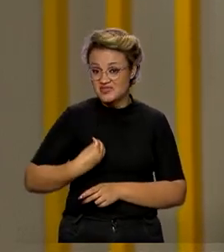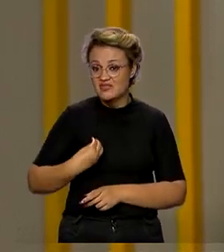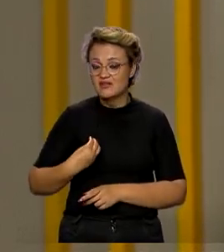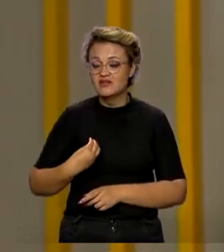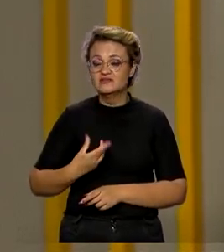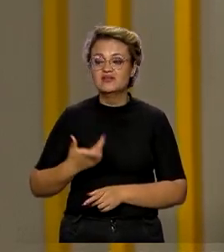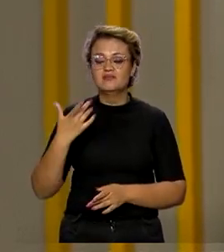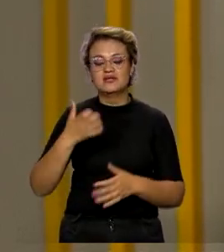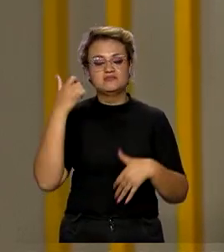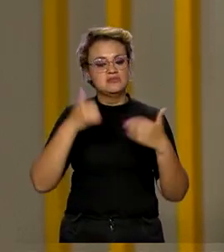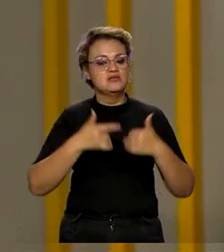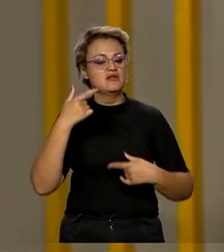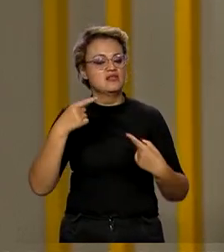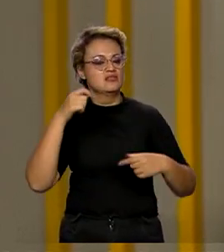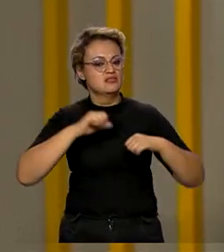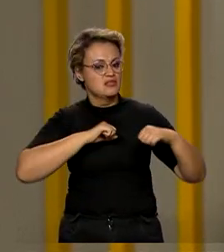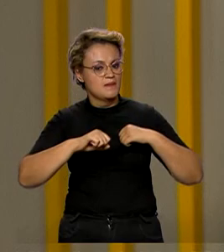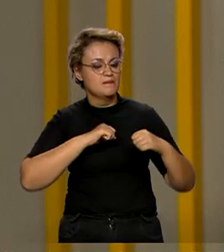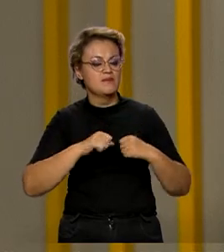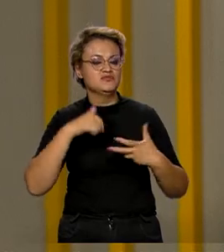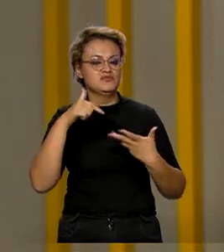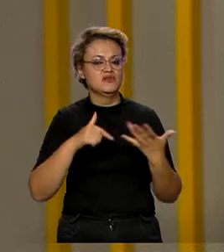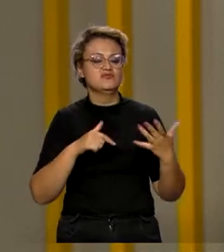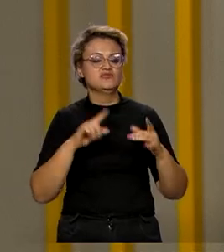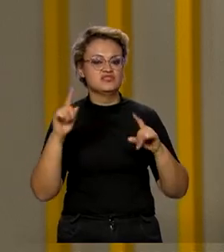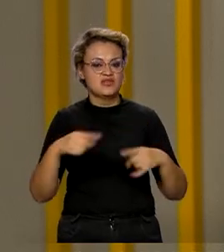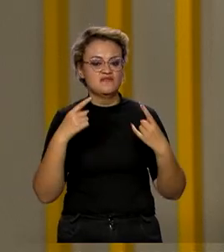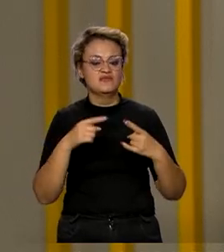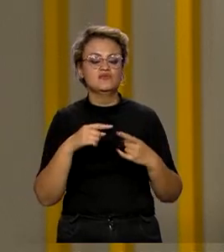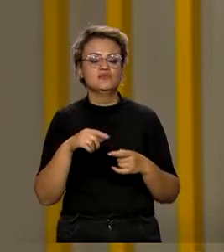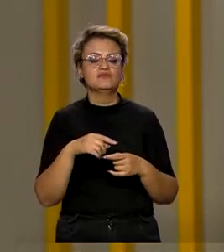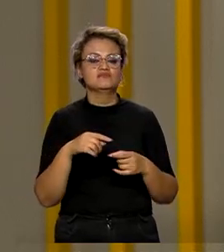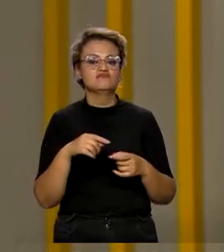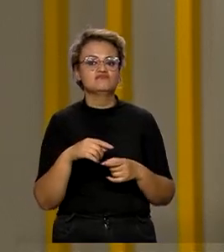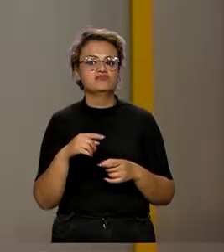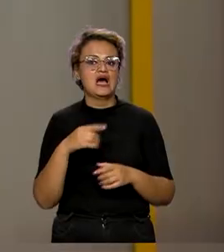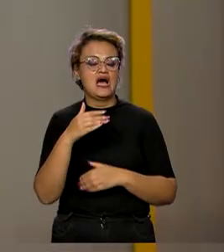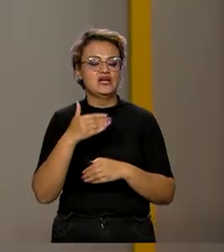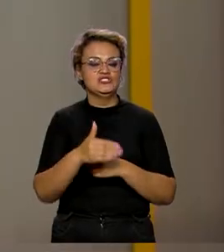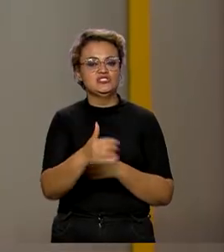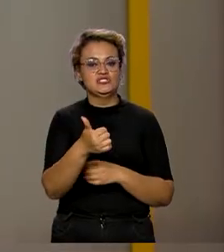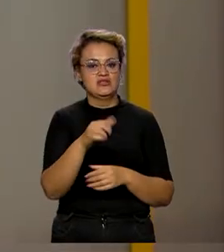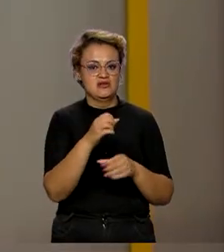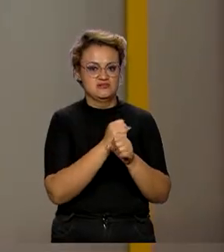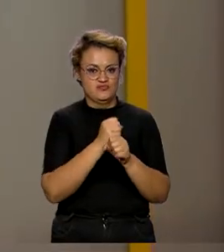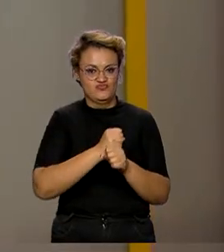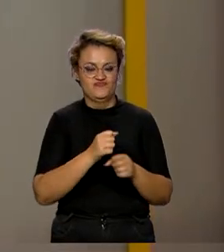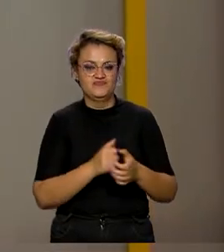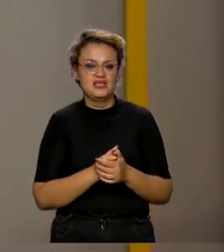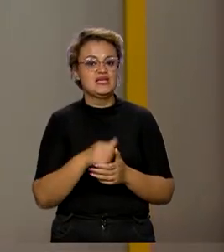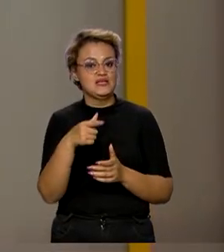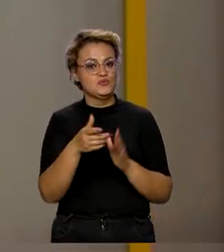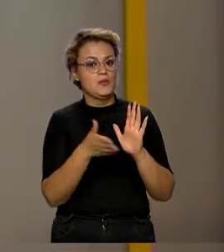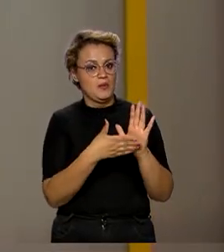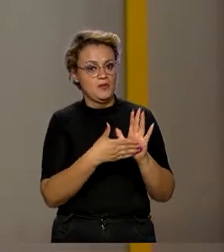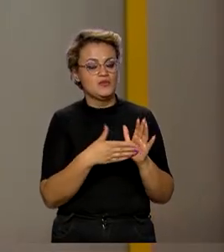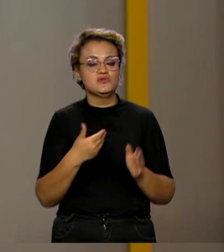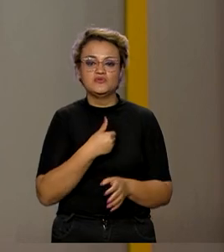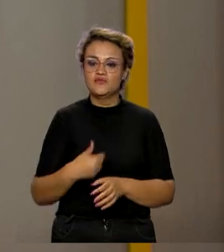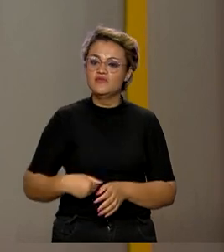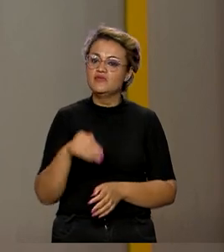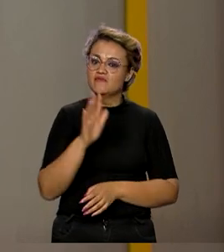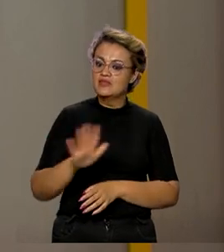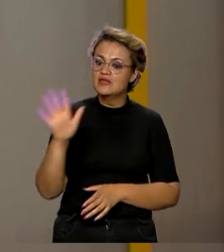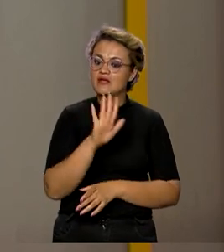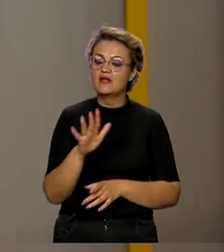debater os desafios e as oportunidades da cidade na próxima década. A discussão faz parte da proposta do governo federal